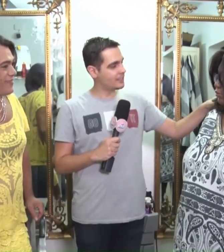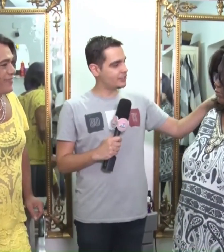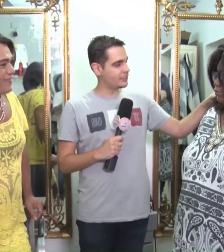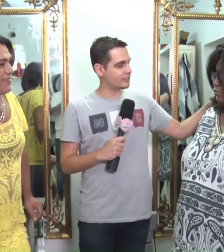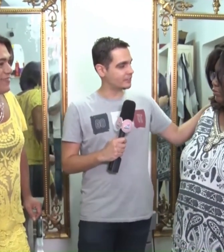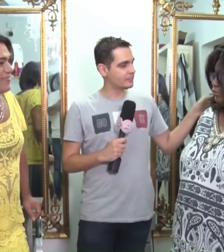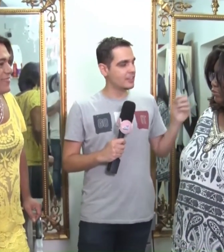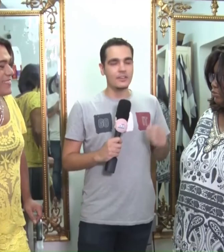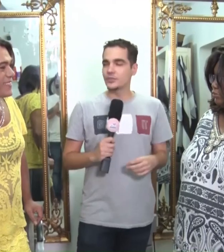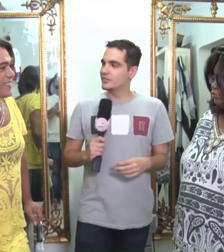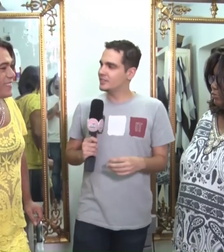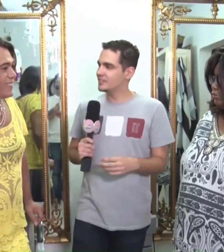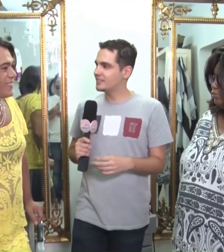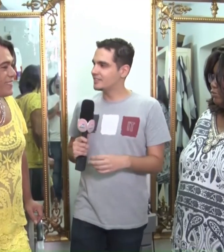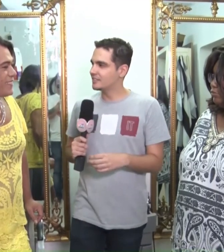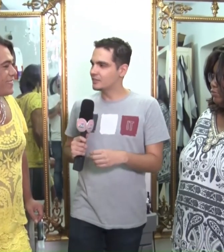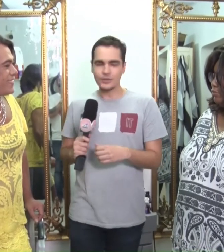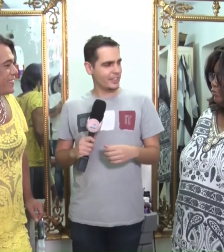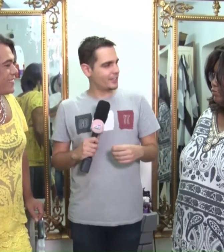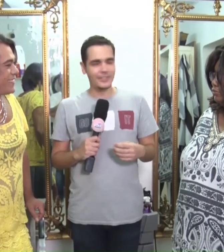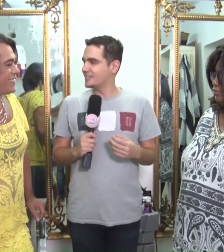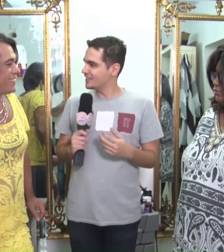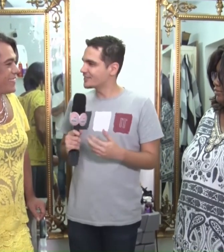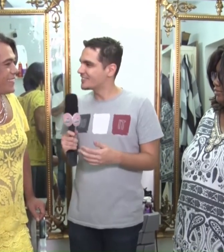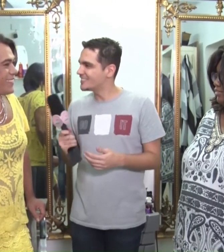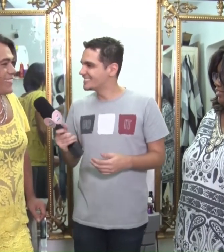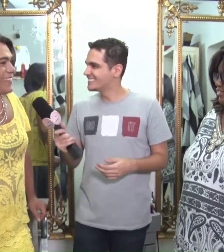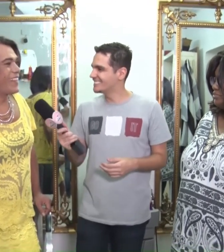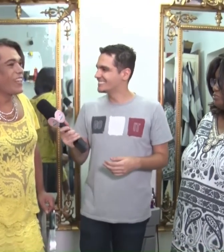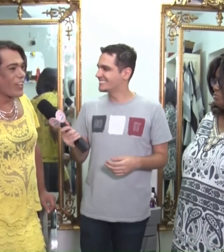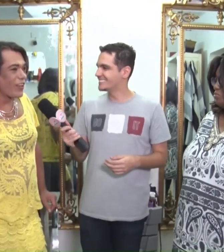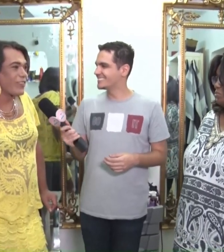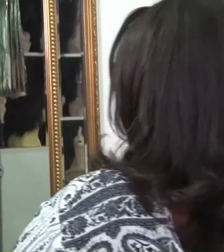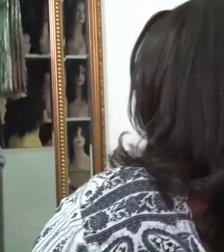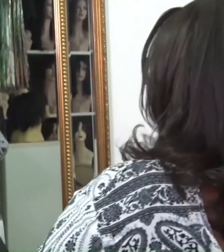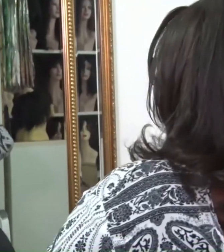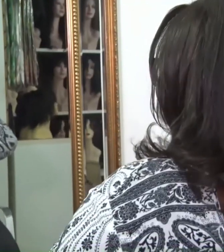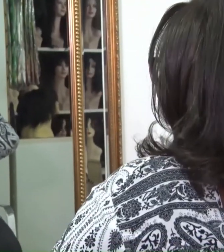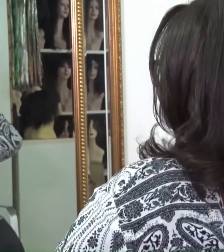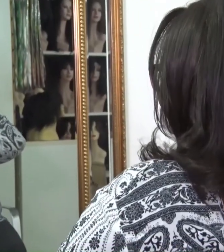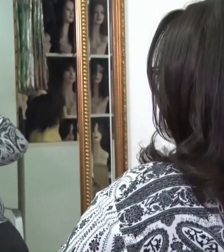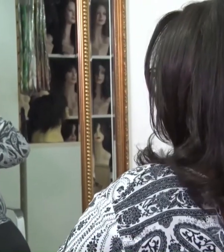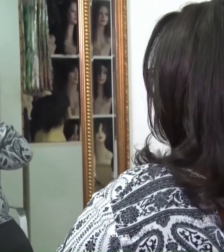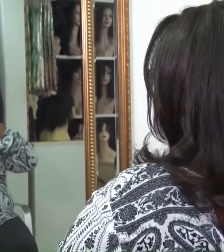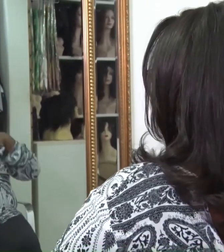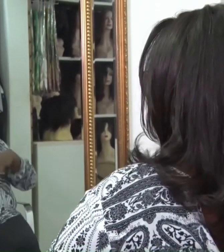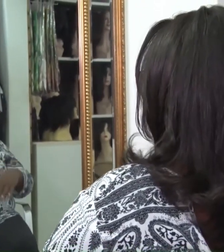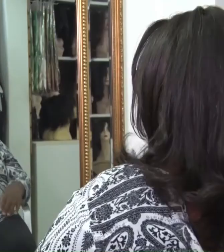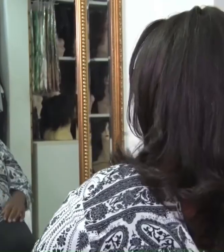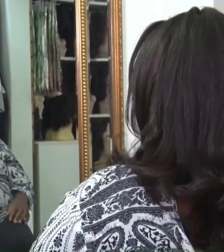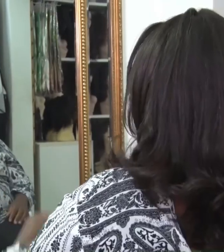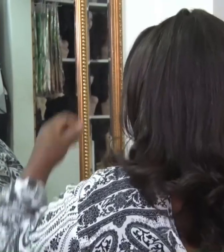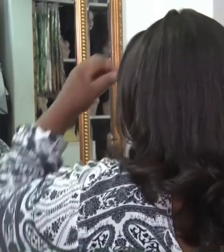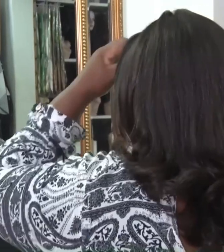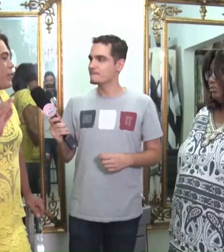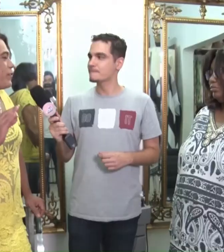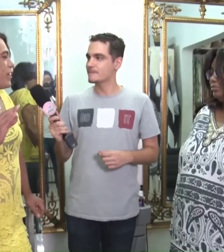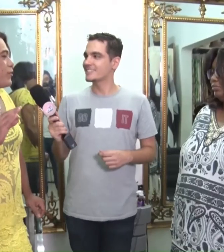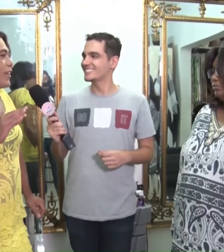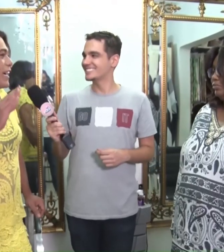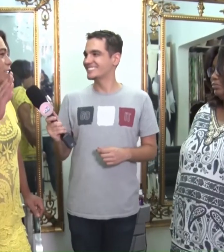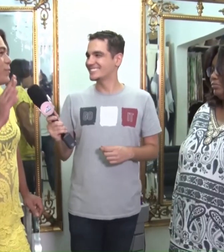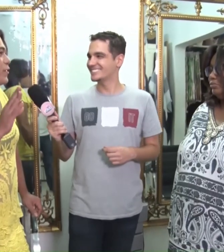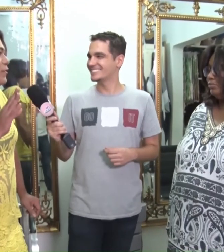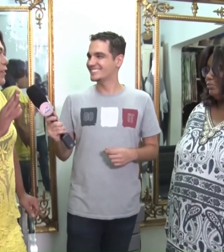o cabelo na Regina, você consegue reconhecer que é seu cabelo? Então, a hora que eu cheguei, eu reconheci de imediato, assim. Ficou